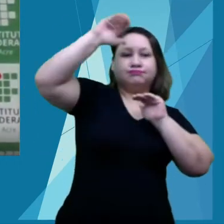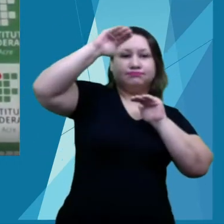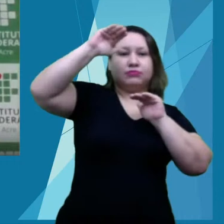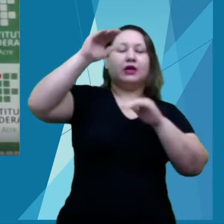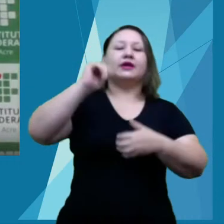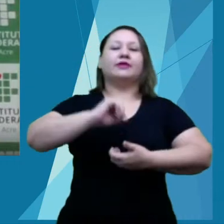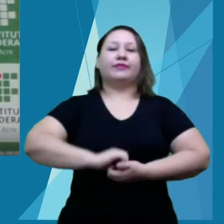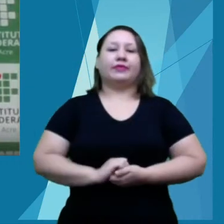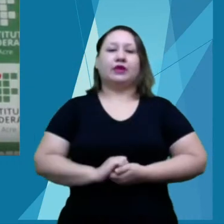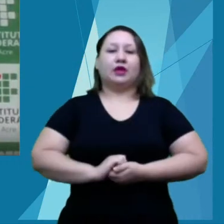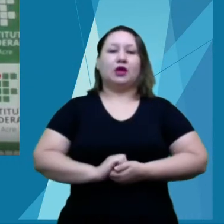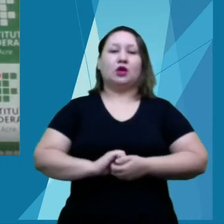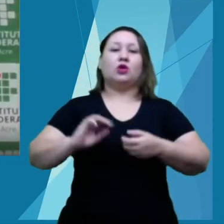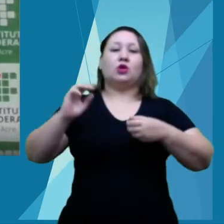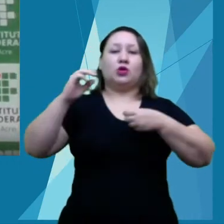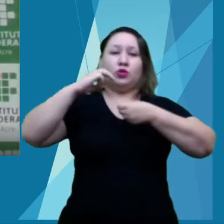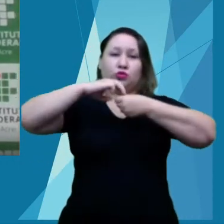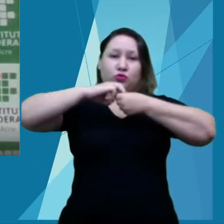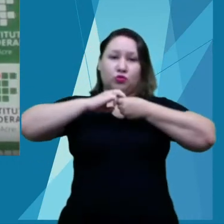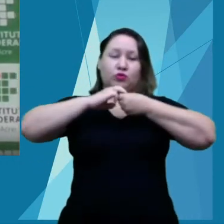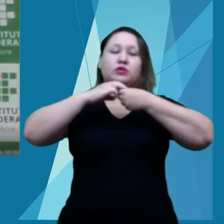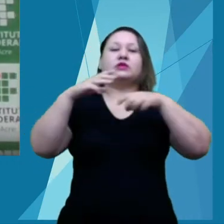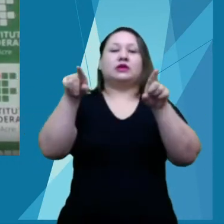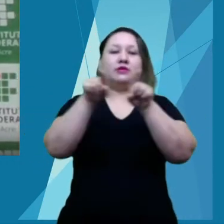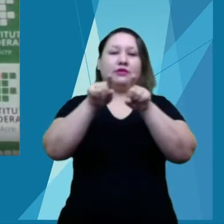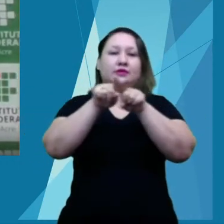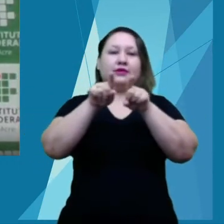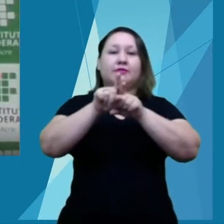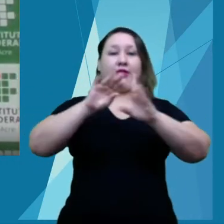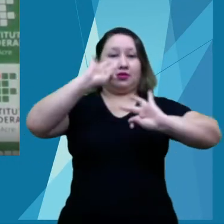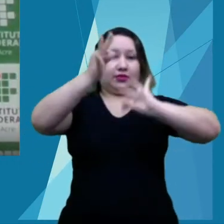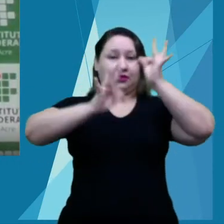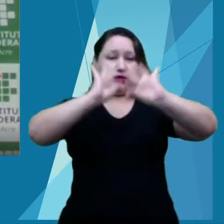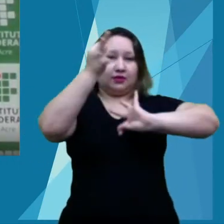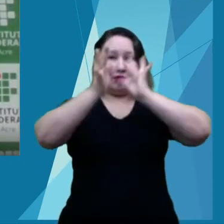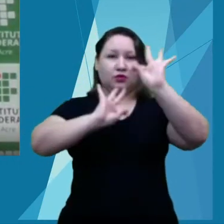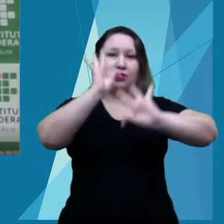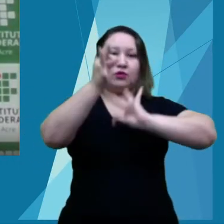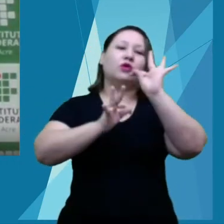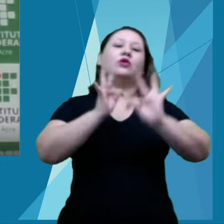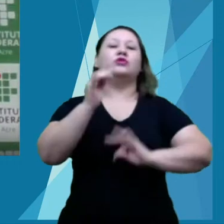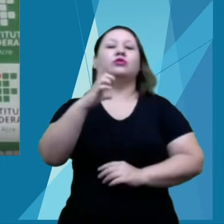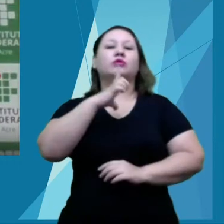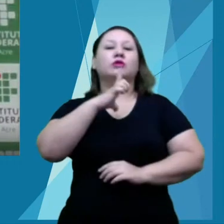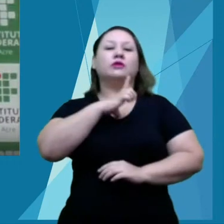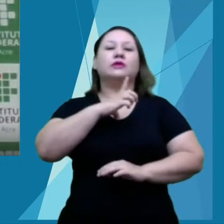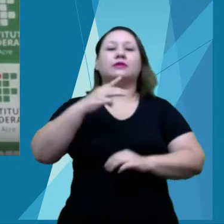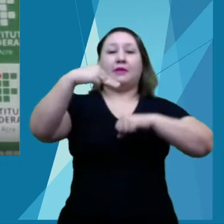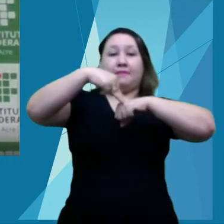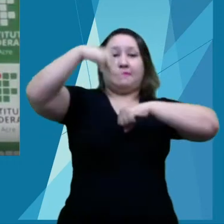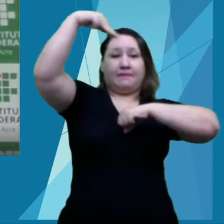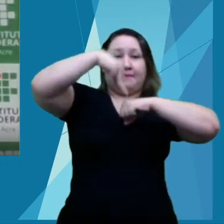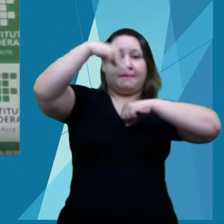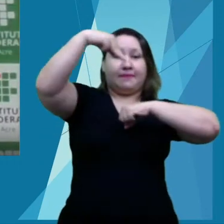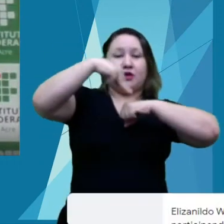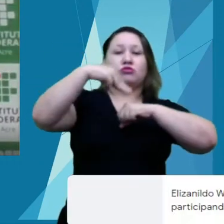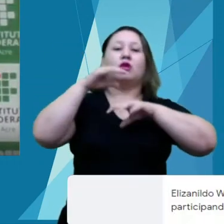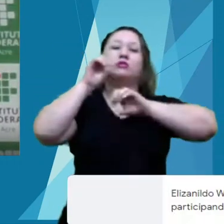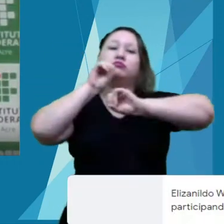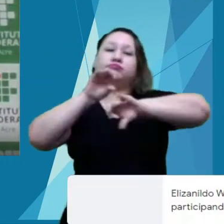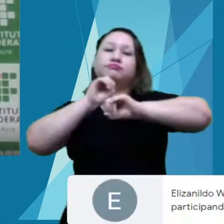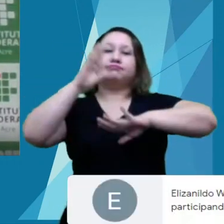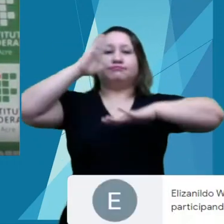Nacional de Desenvolvimento Científico e Tecnológico, do Programa de Mestrado em Educação Profissional e